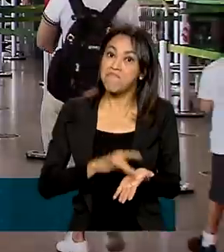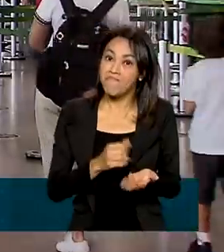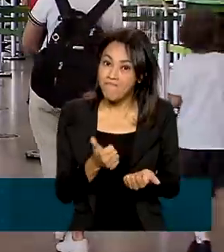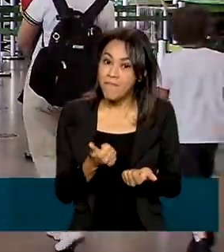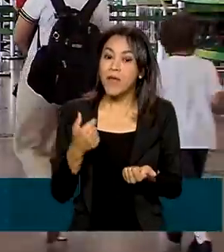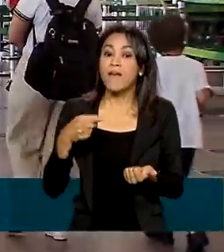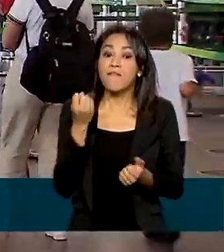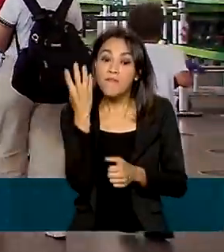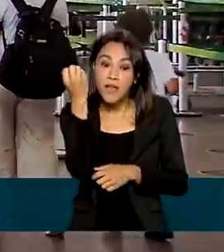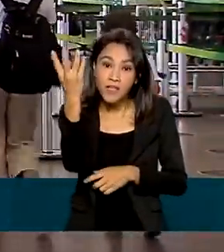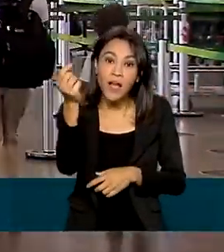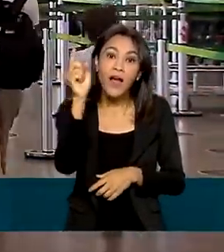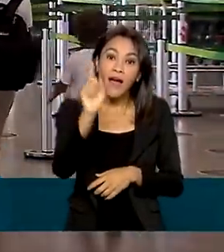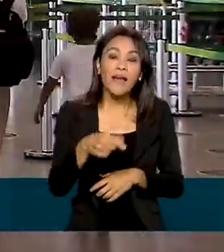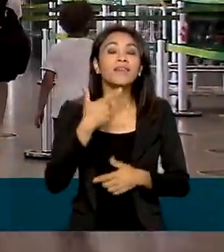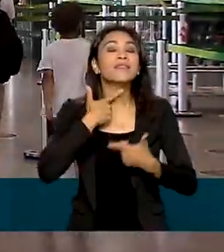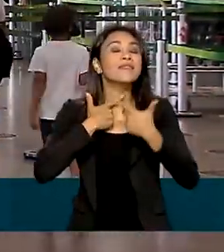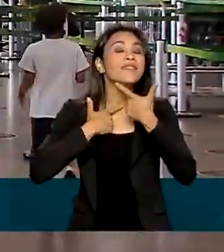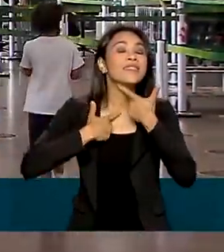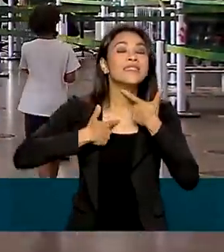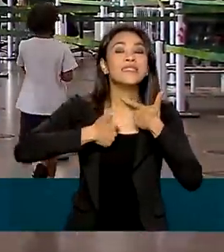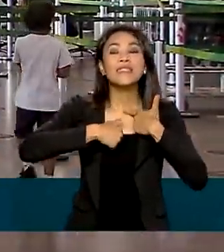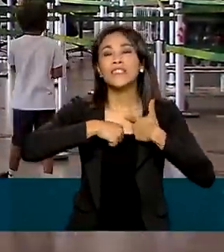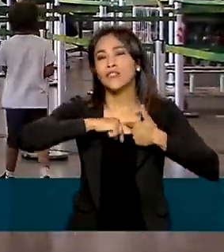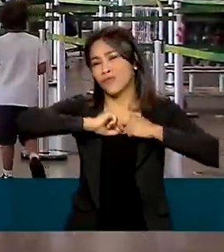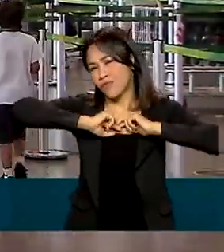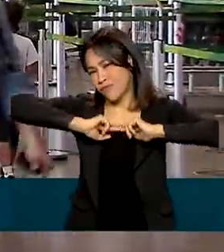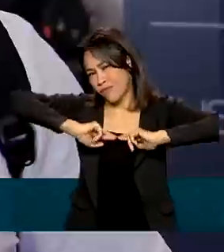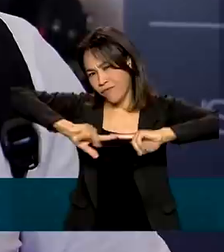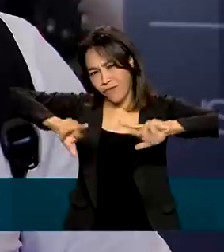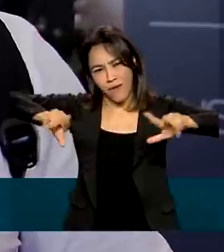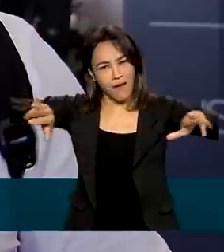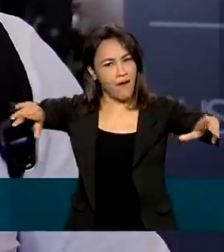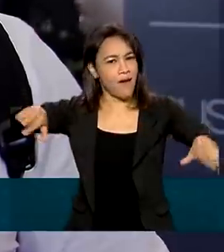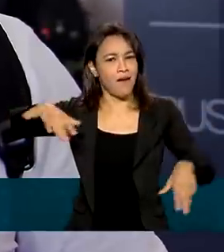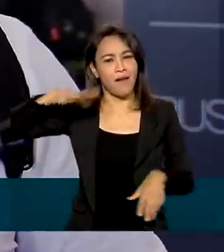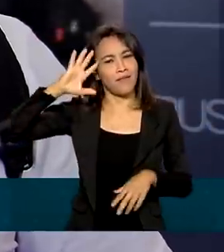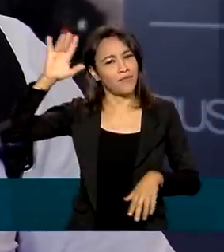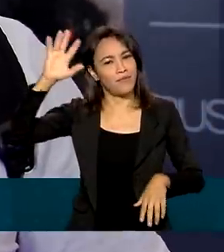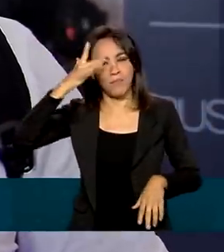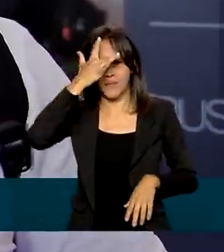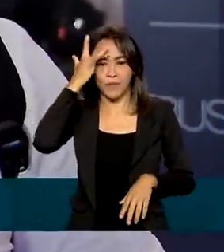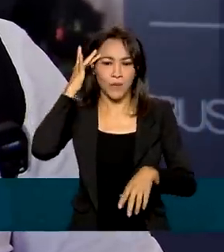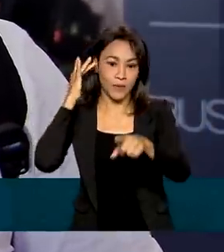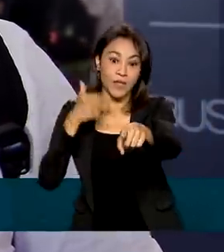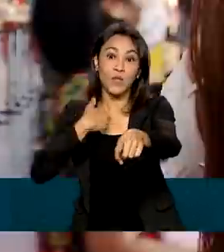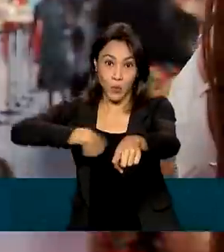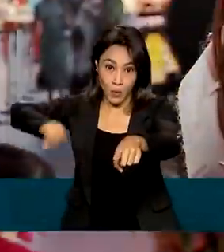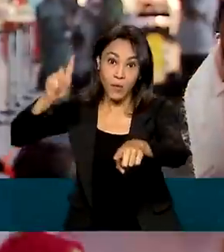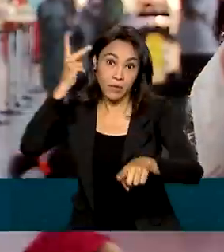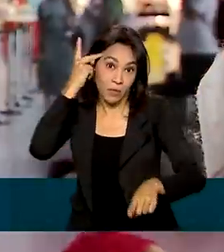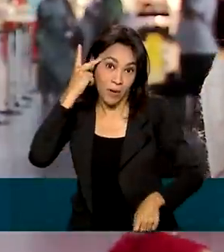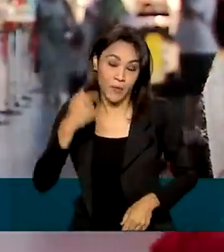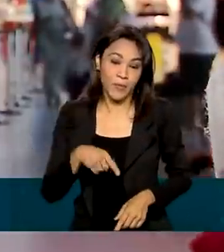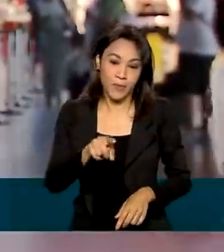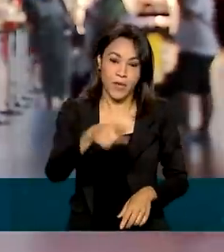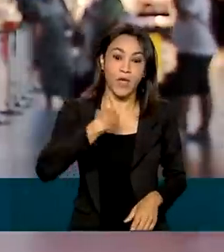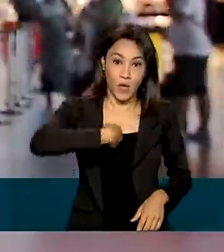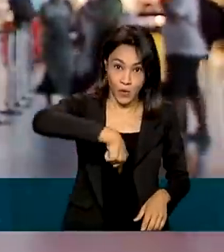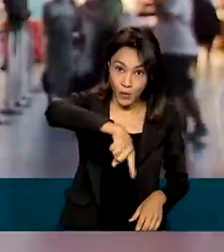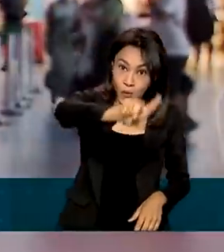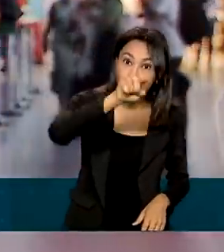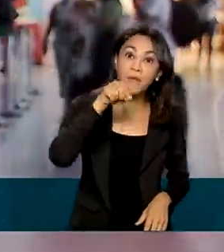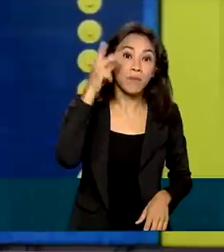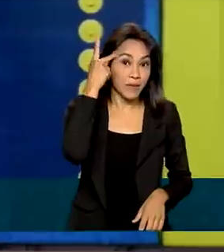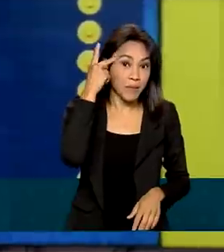faz parte dos desejos e planos de muita gente. Eu estou indo para São Paulo, estou indo conhecer a cidade. Eu estou indo para Campos de